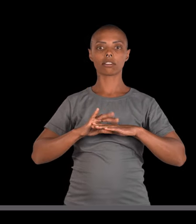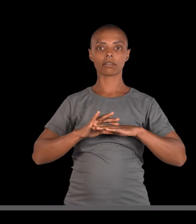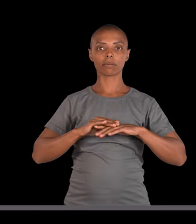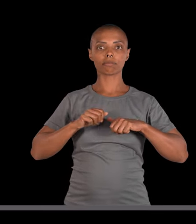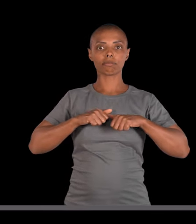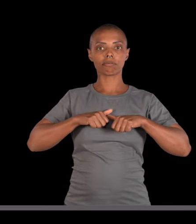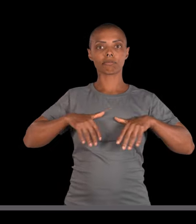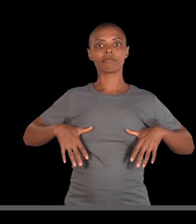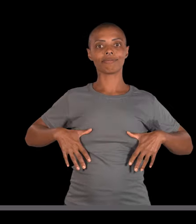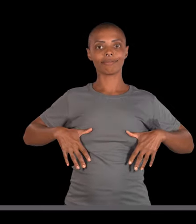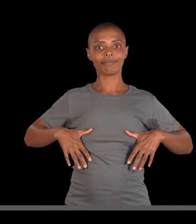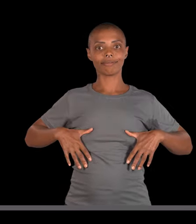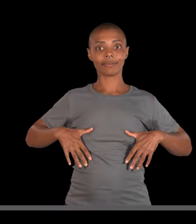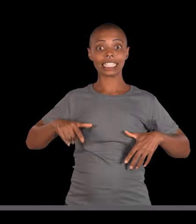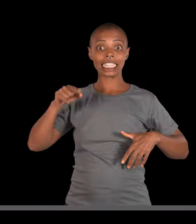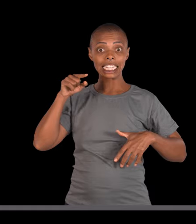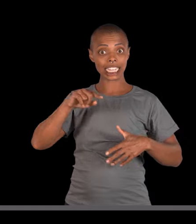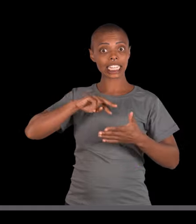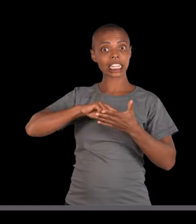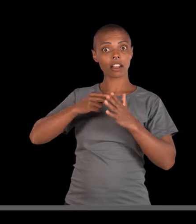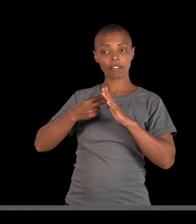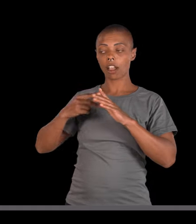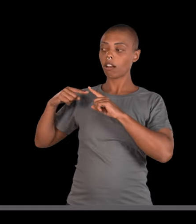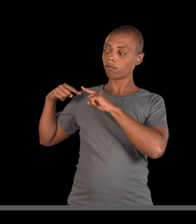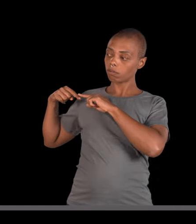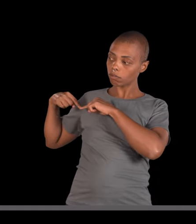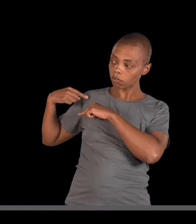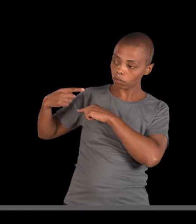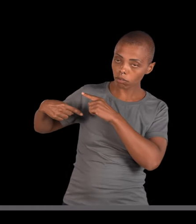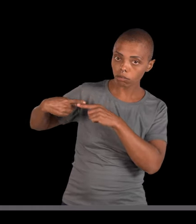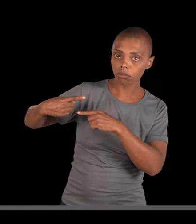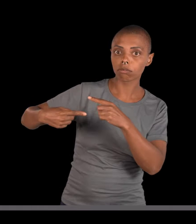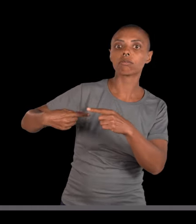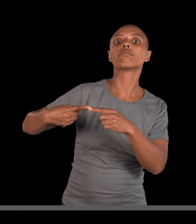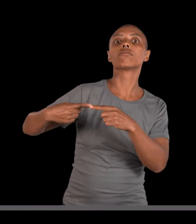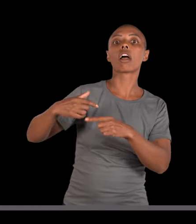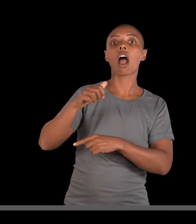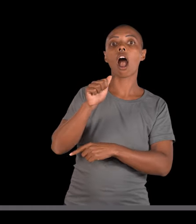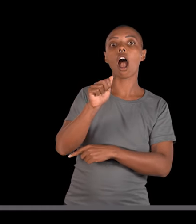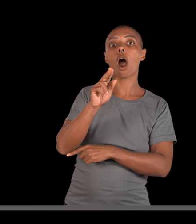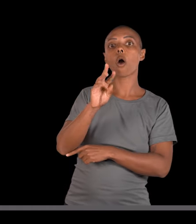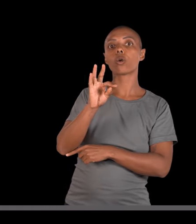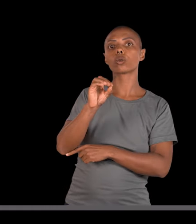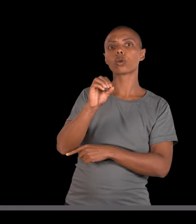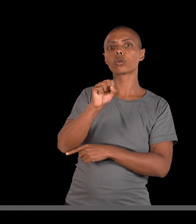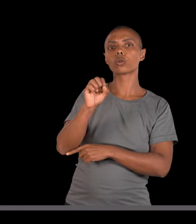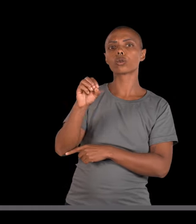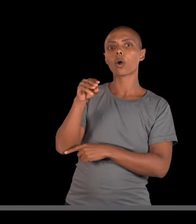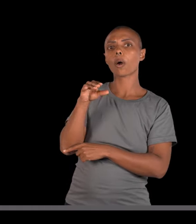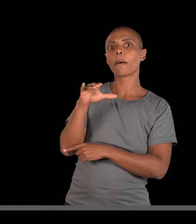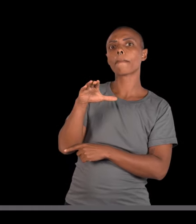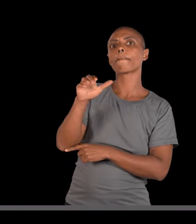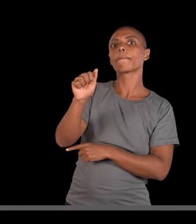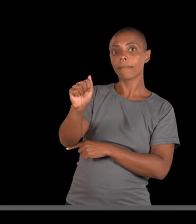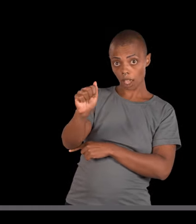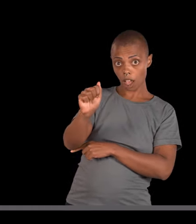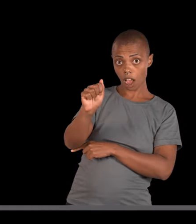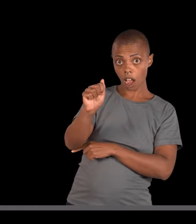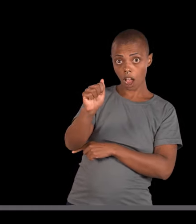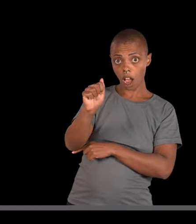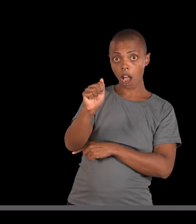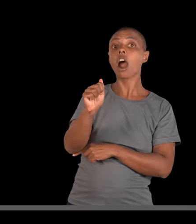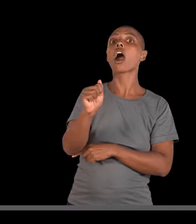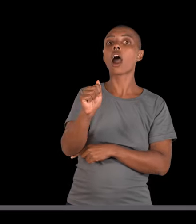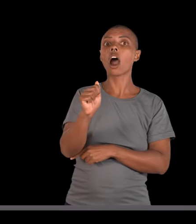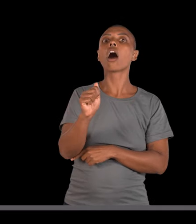A fibrose cística é uma herança autossômica recessiva. Recessiva, você já